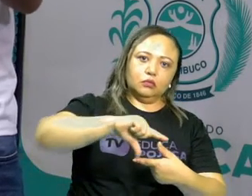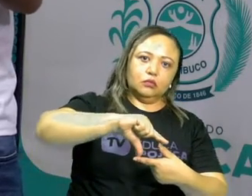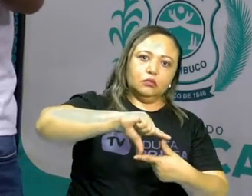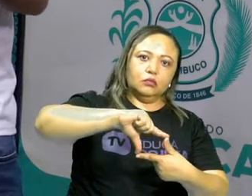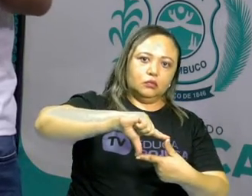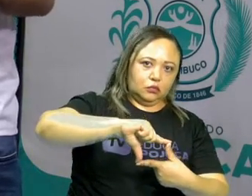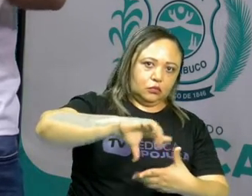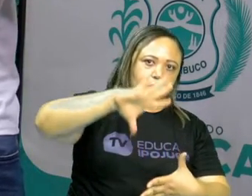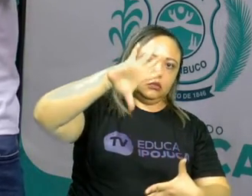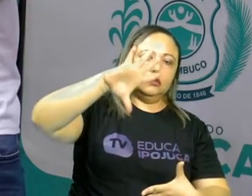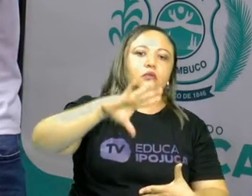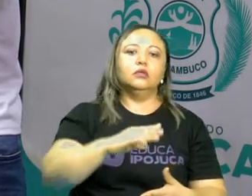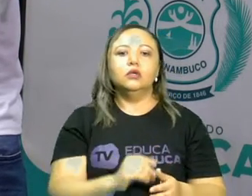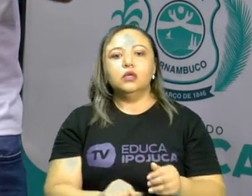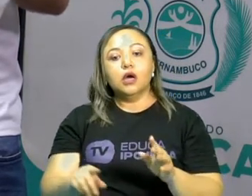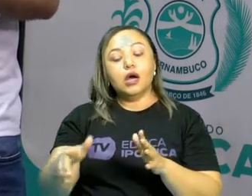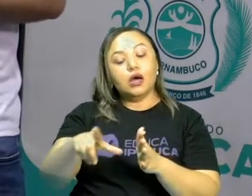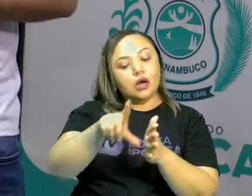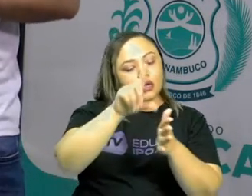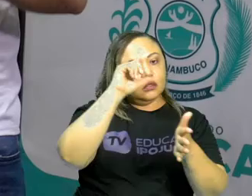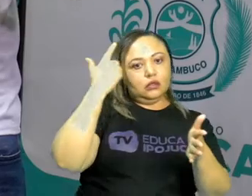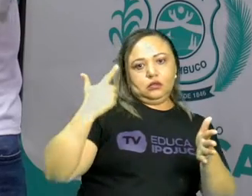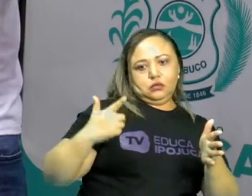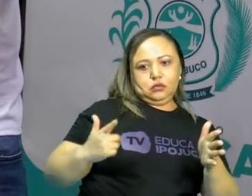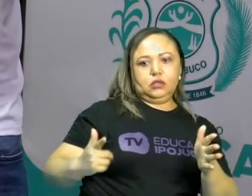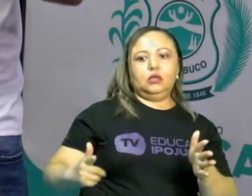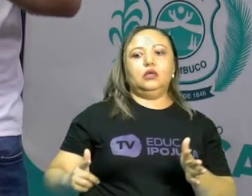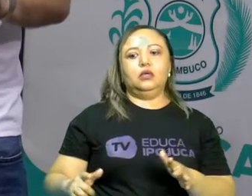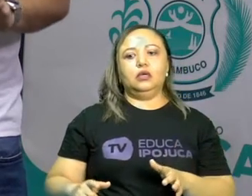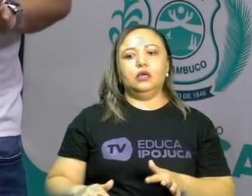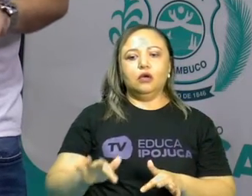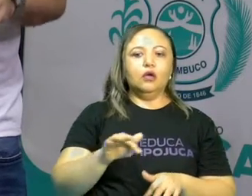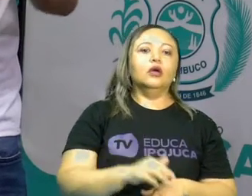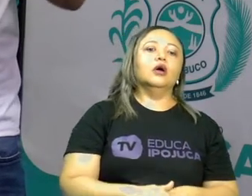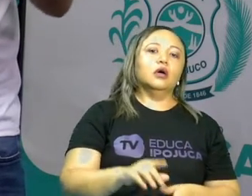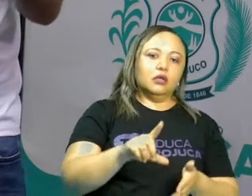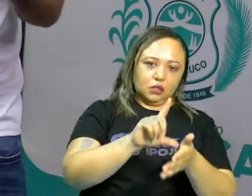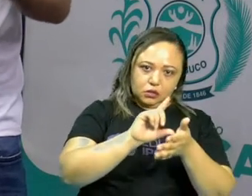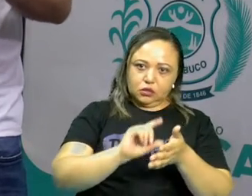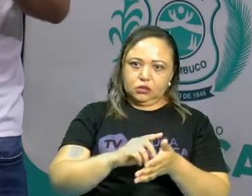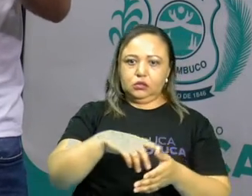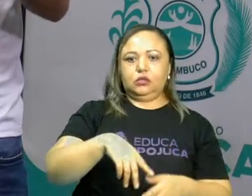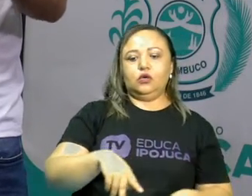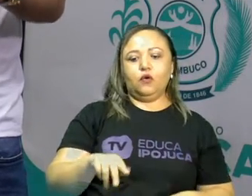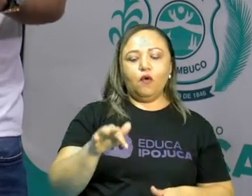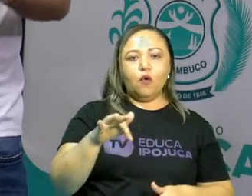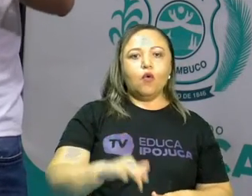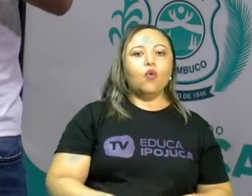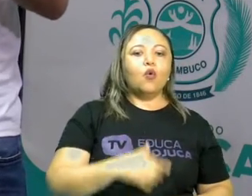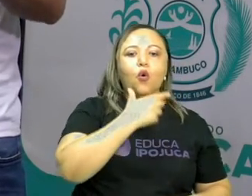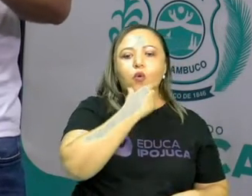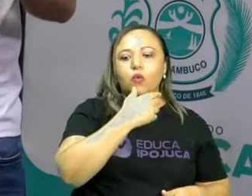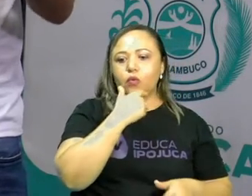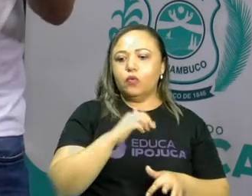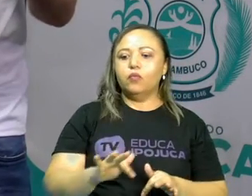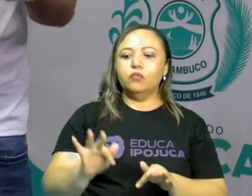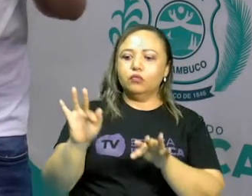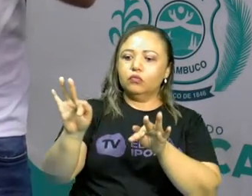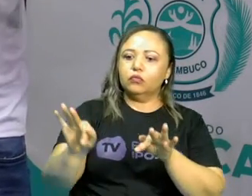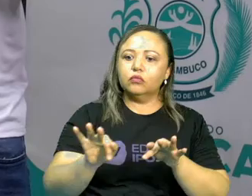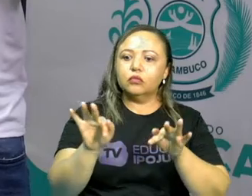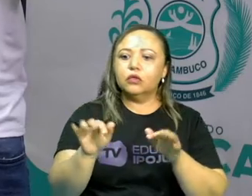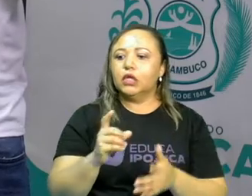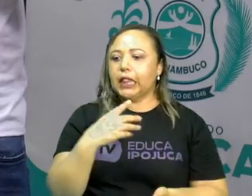centralizados. Você tinha feudos e cada feudo com o seu governo. Agora, na Idade Moderna, não. Você vai ter a